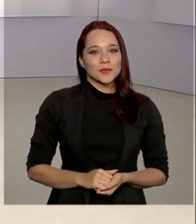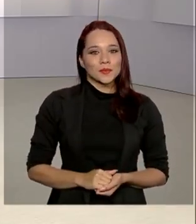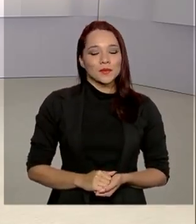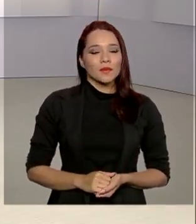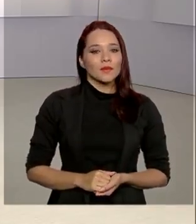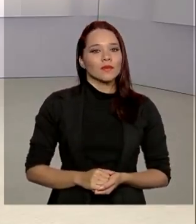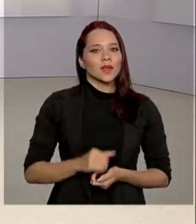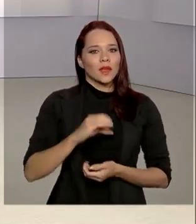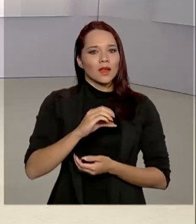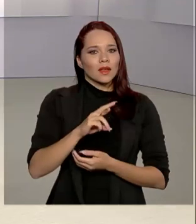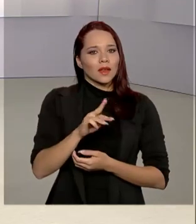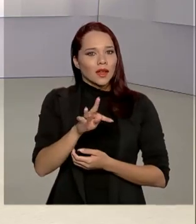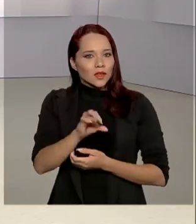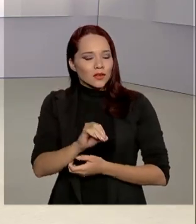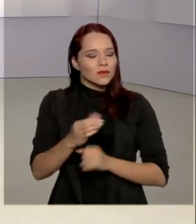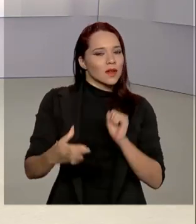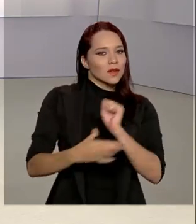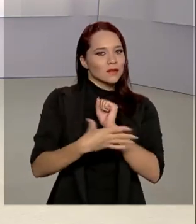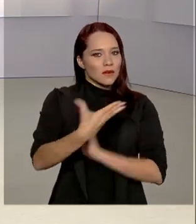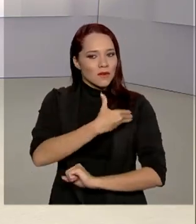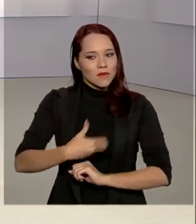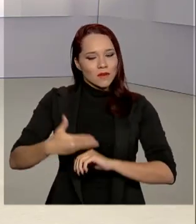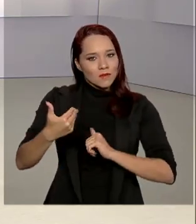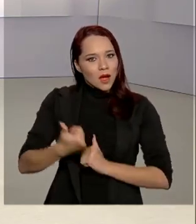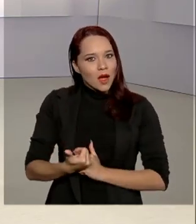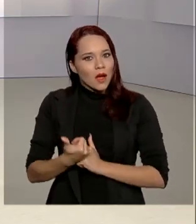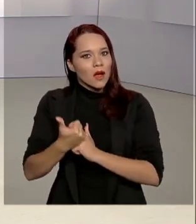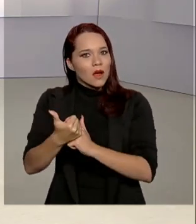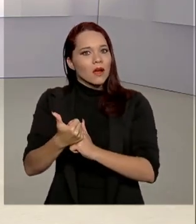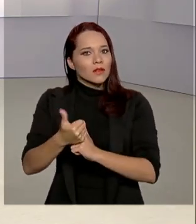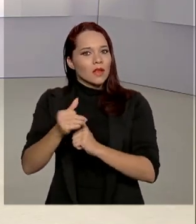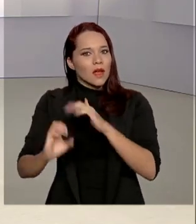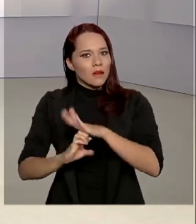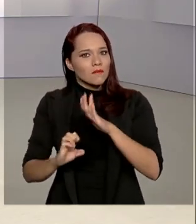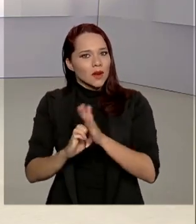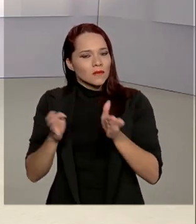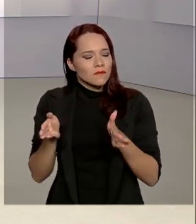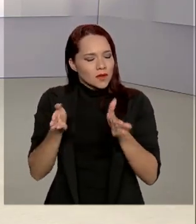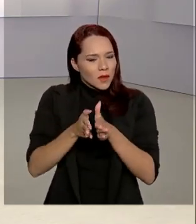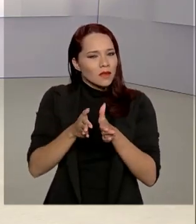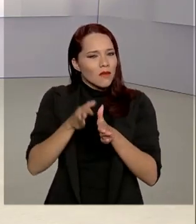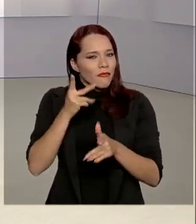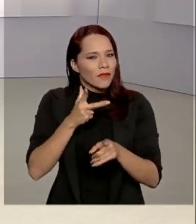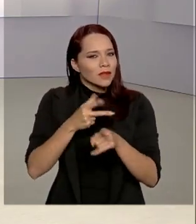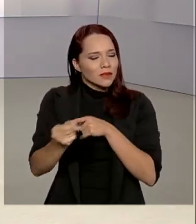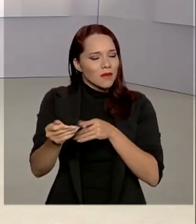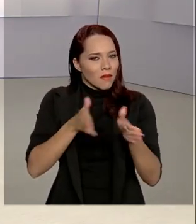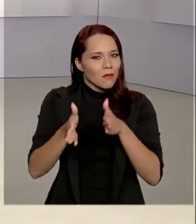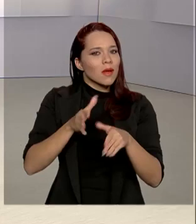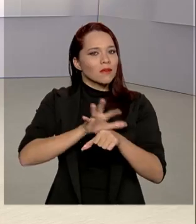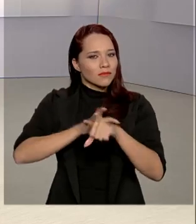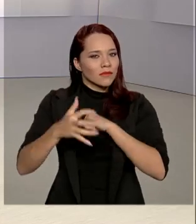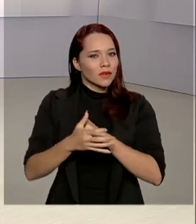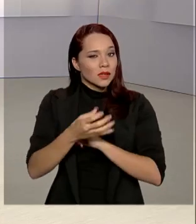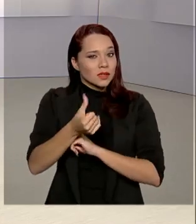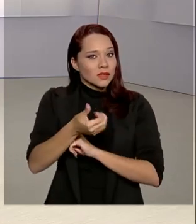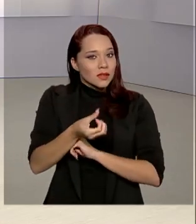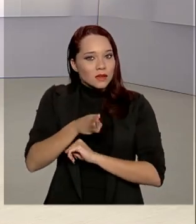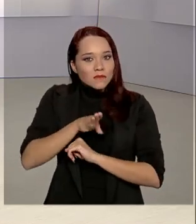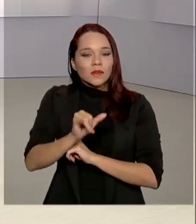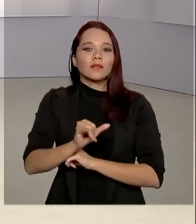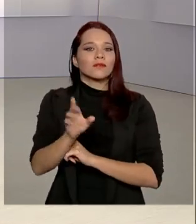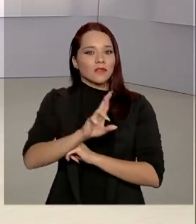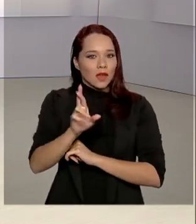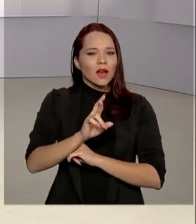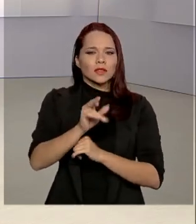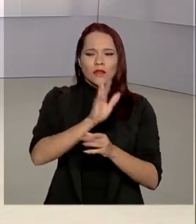Crédito com garantia do governo para ajudar pequenos negócios a passarem pela pandemia. Quase 16 bilhões de reais em crédito